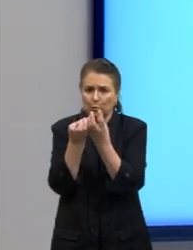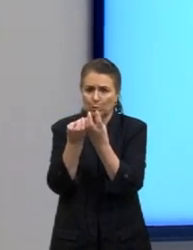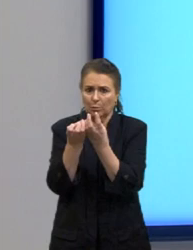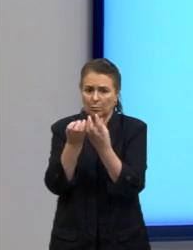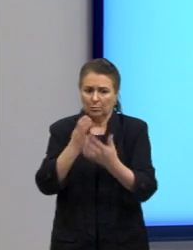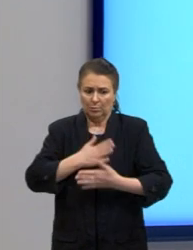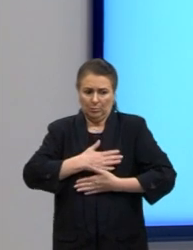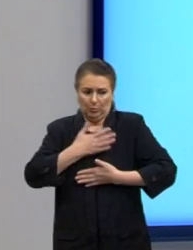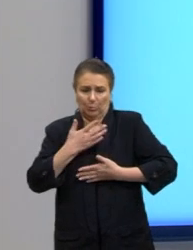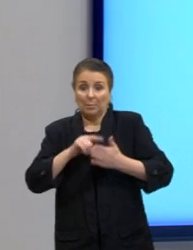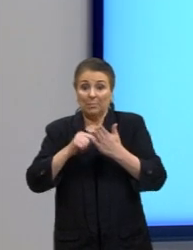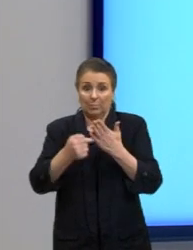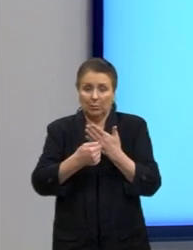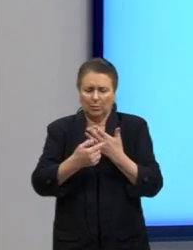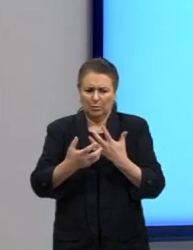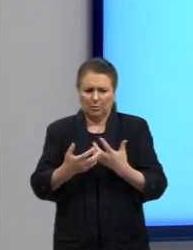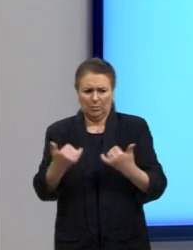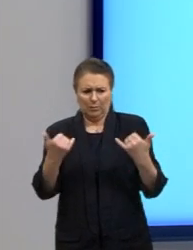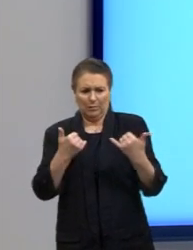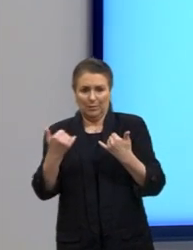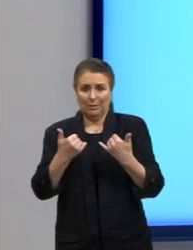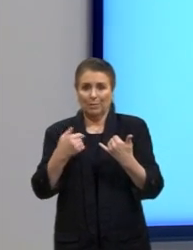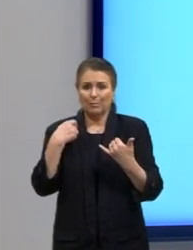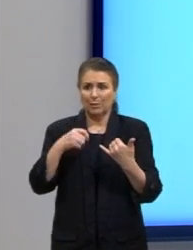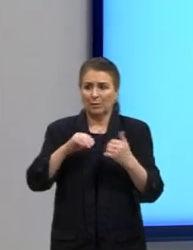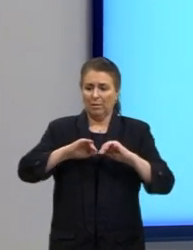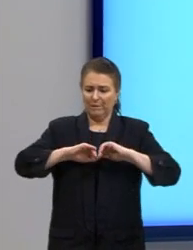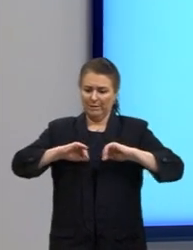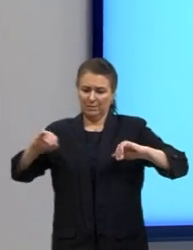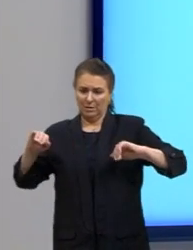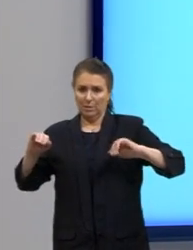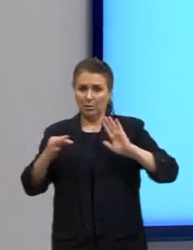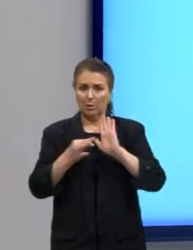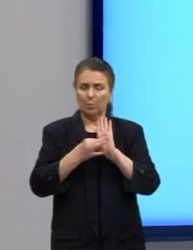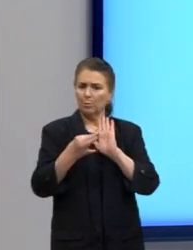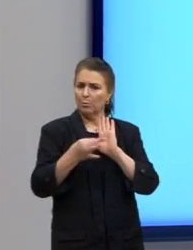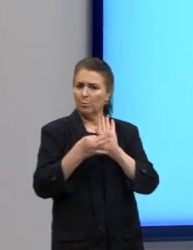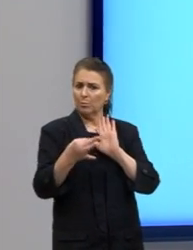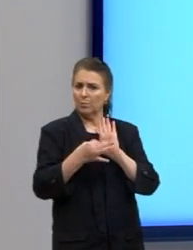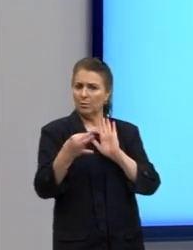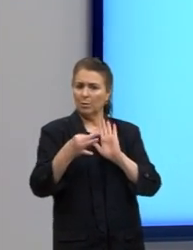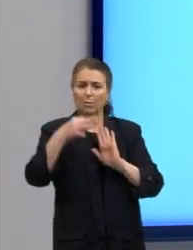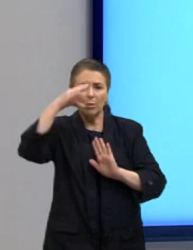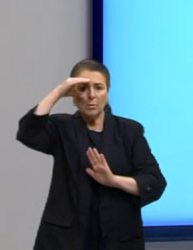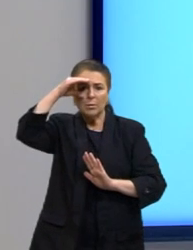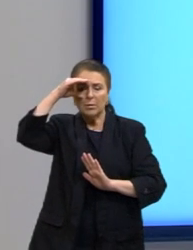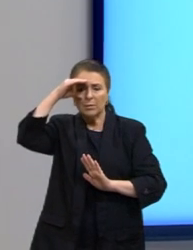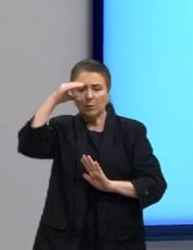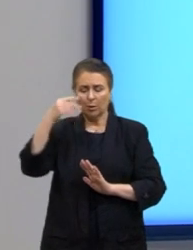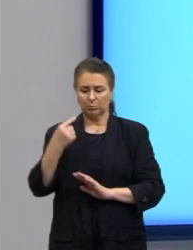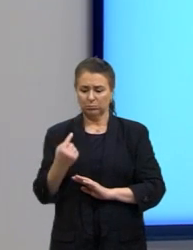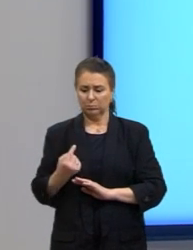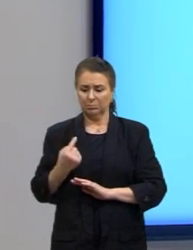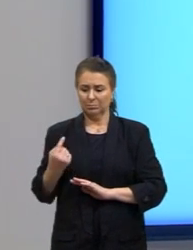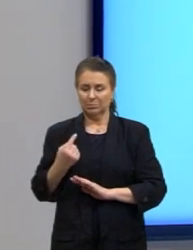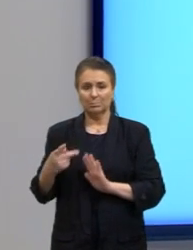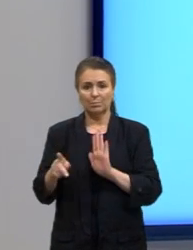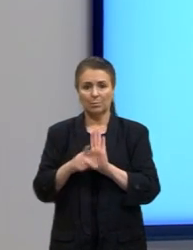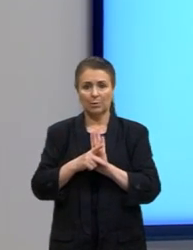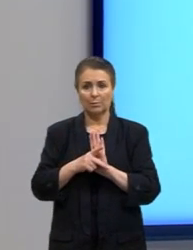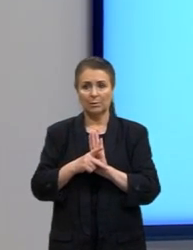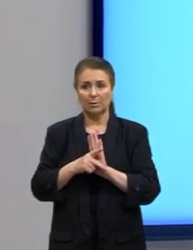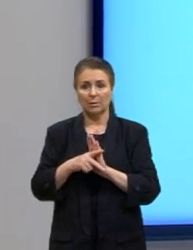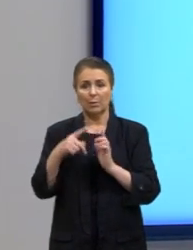quando ele viu essa informação de que a gente tem que afastar a observação individual ali. Por quê? Porque tu já tem a